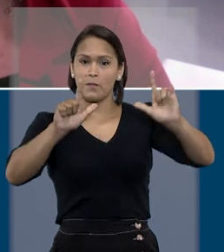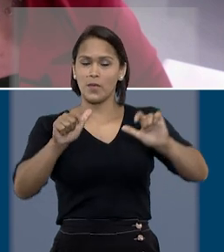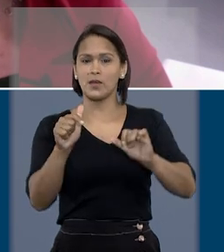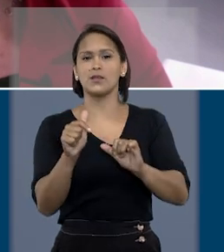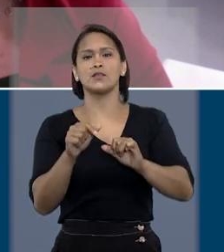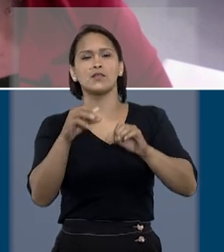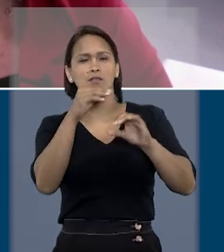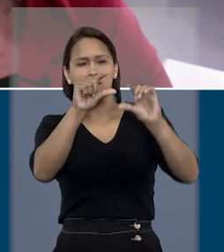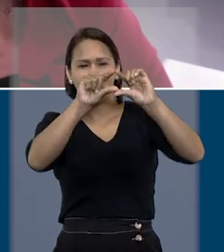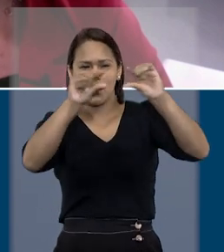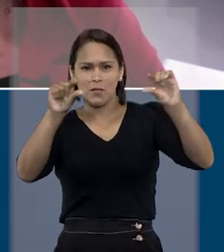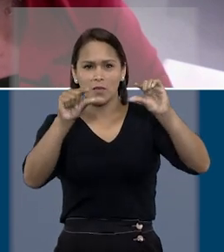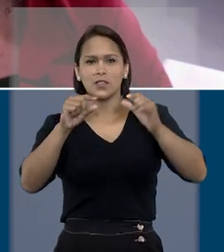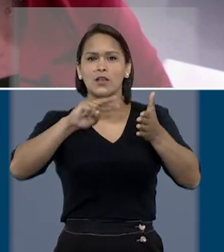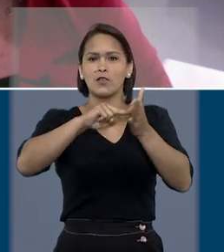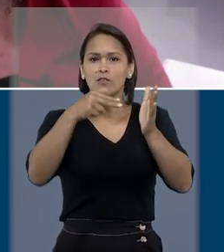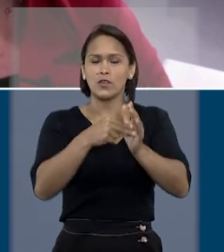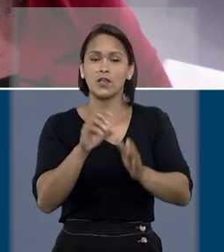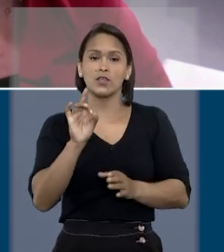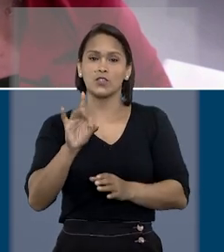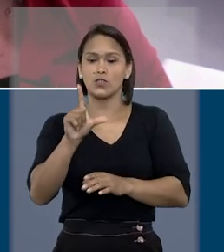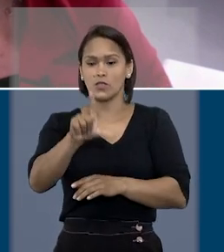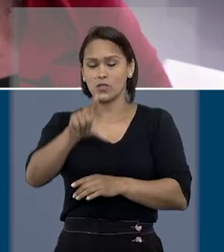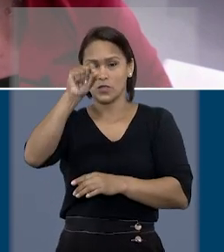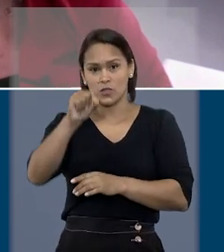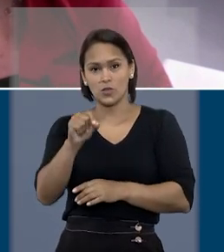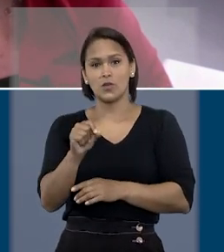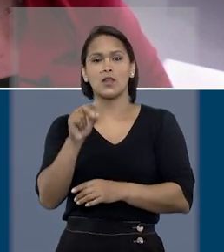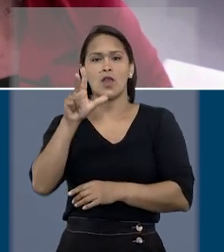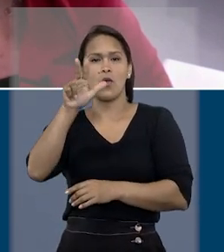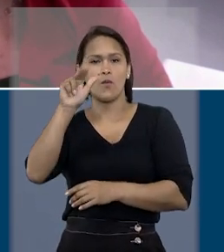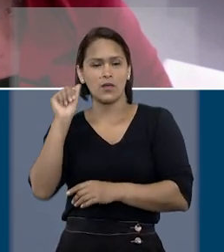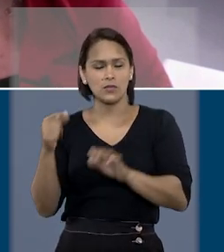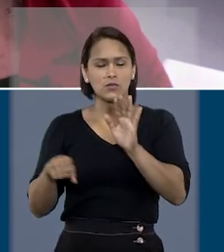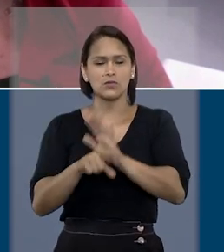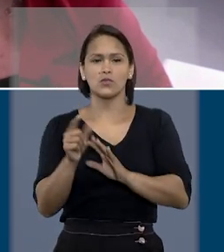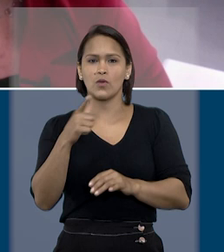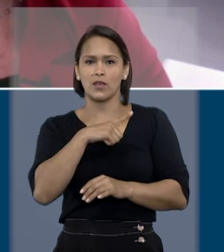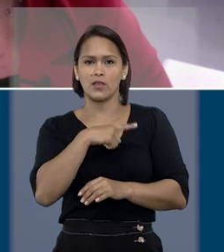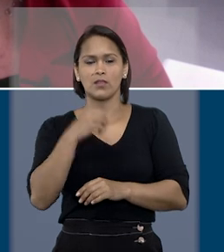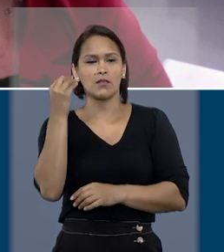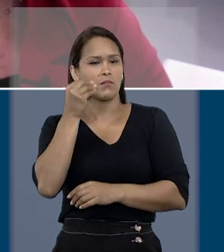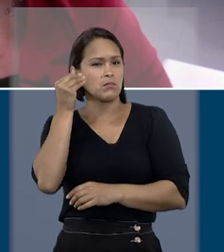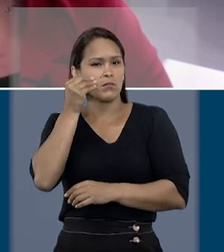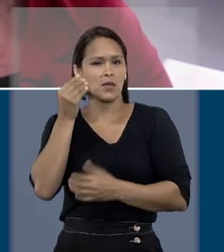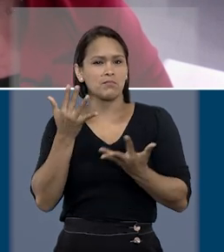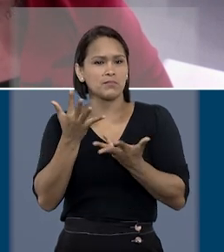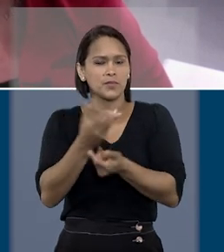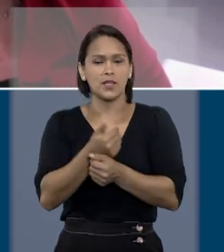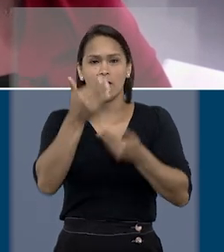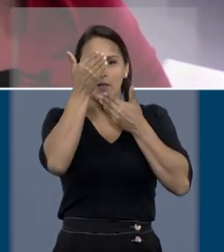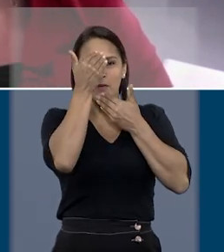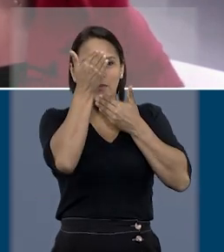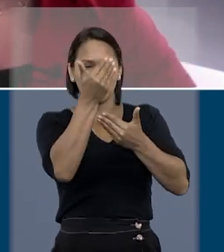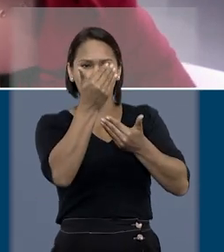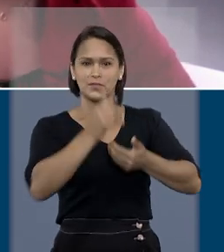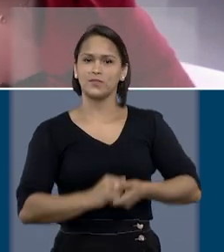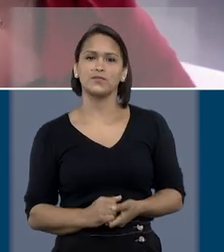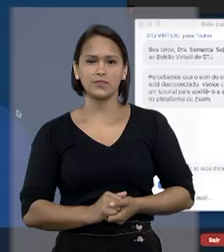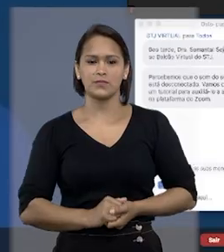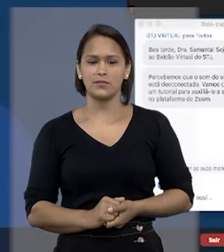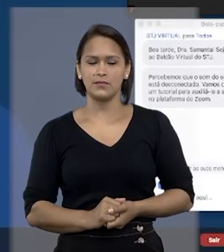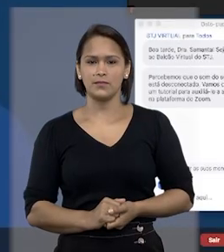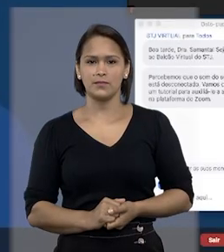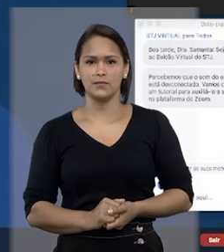aparecerá uma mensagem de confirmação na sua tela. Basta selecionar o botão azul e ter uma excelente experiência. Muito obrigada, Amanda.